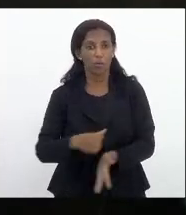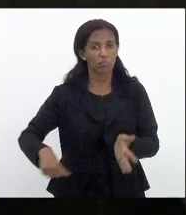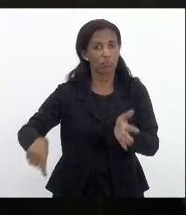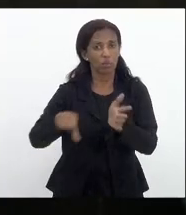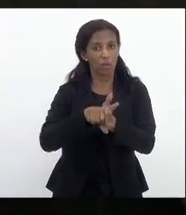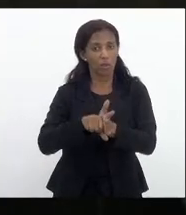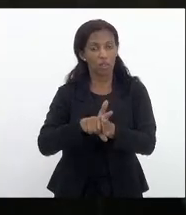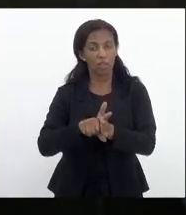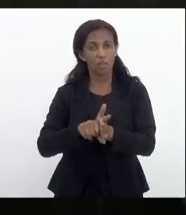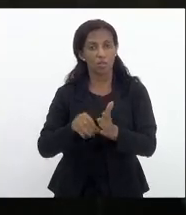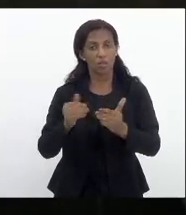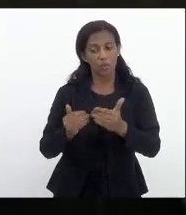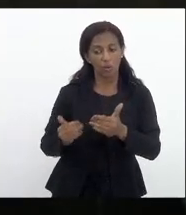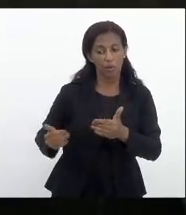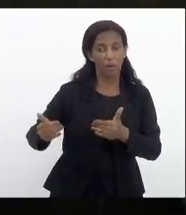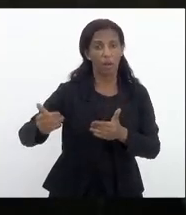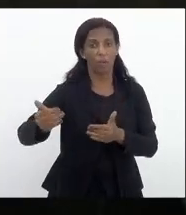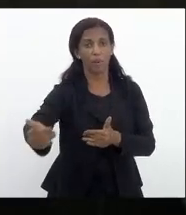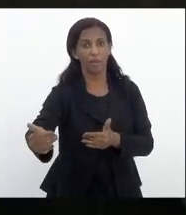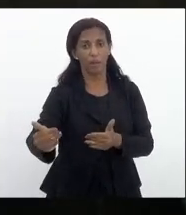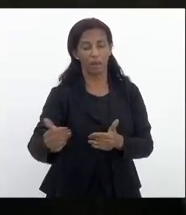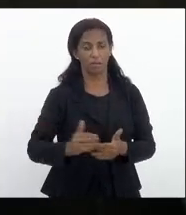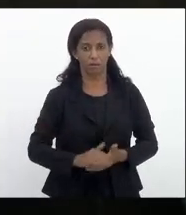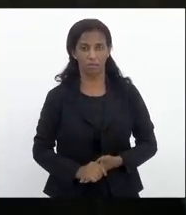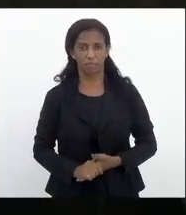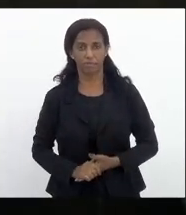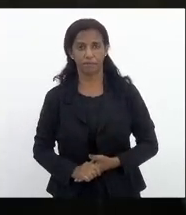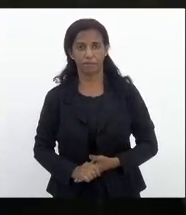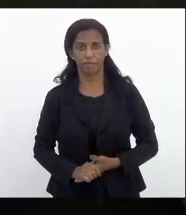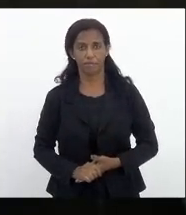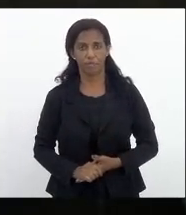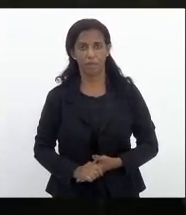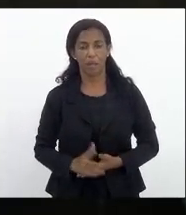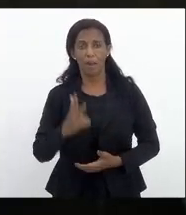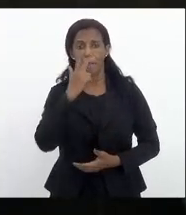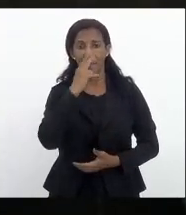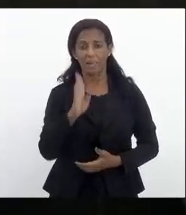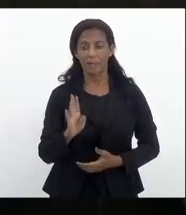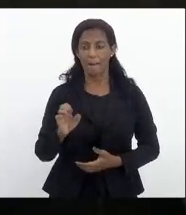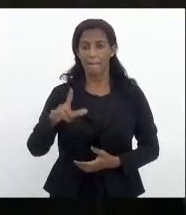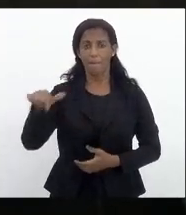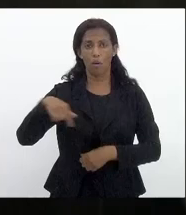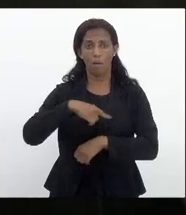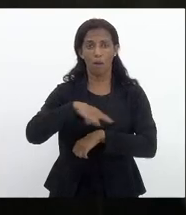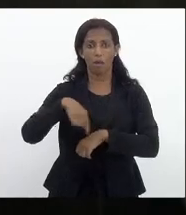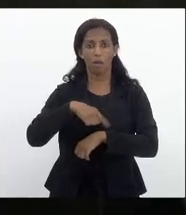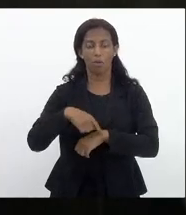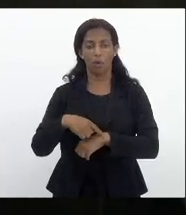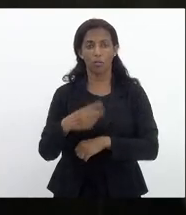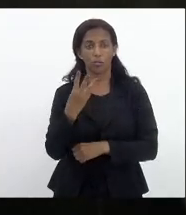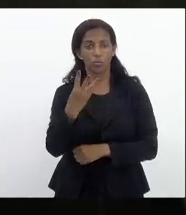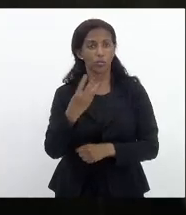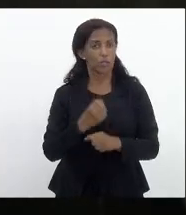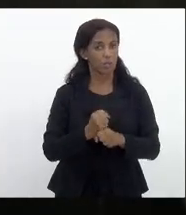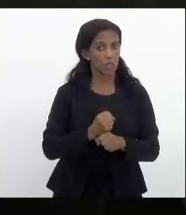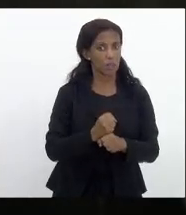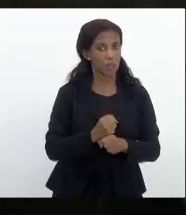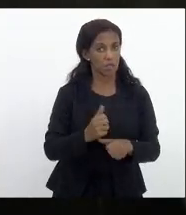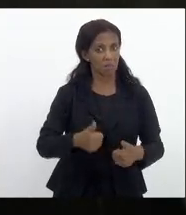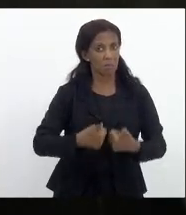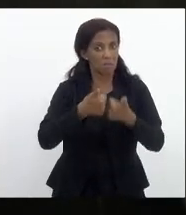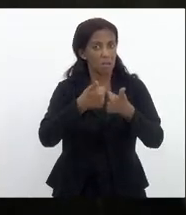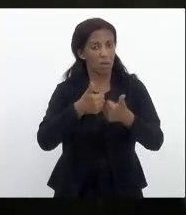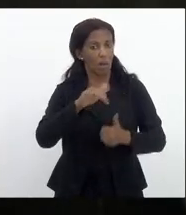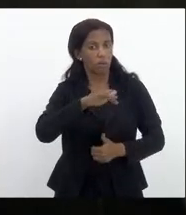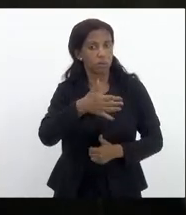postergar vai procrastinar é um efeito bomba relógio nos três primeiros anos de vigência vai melhorar